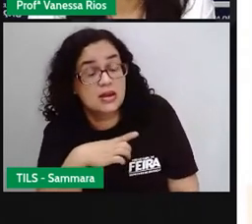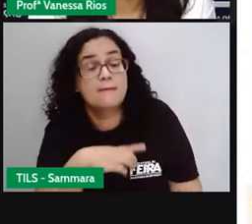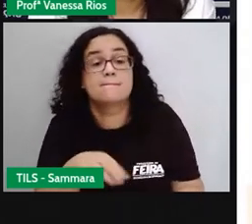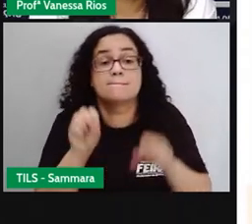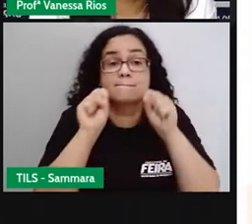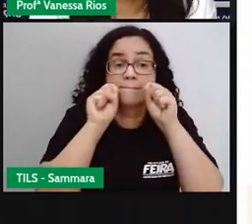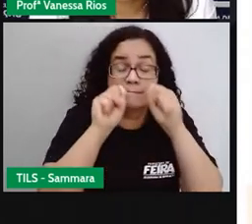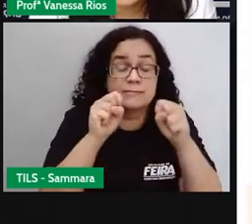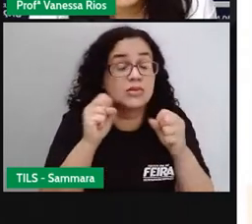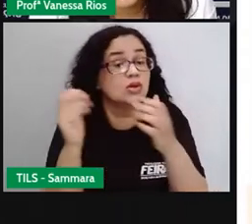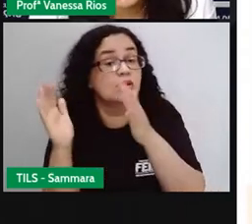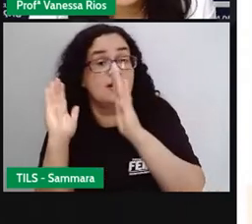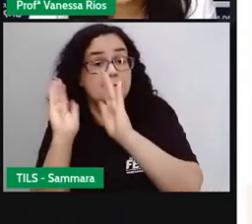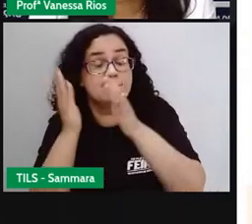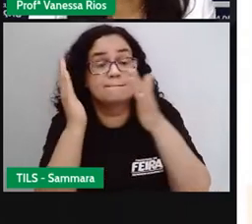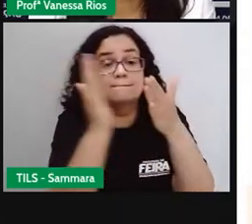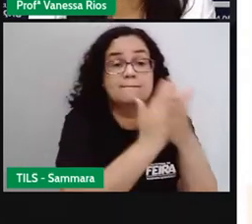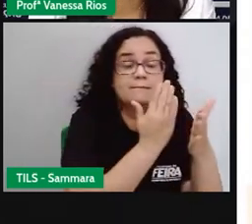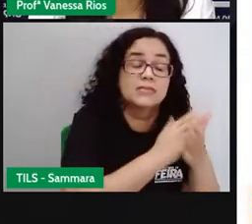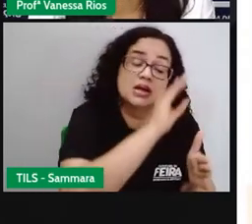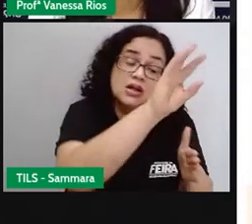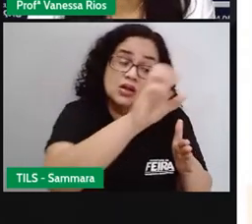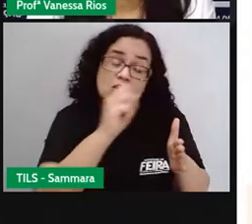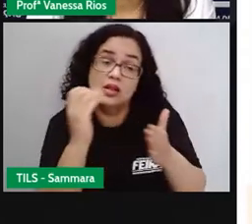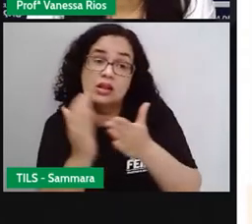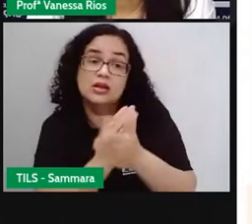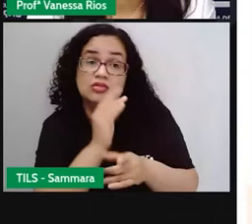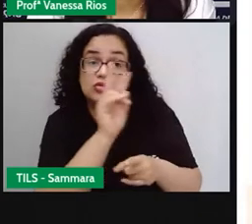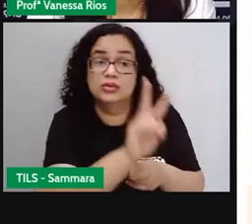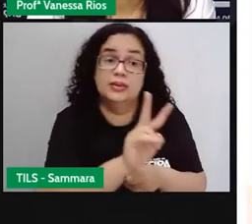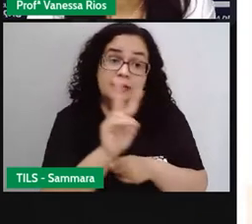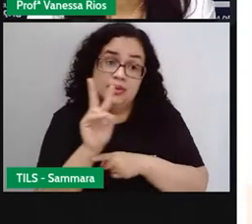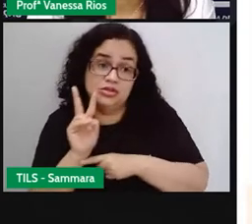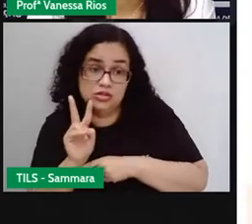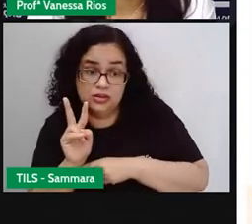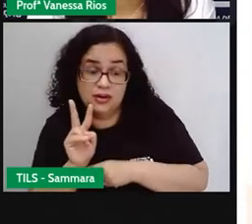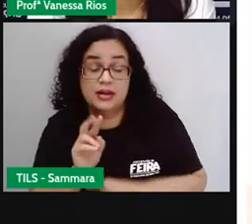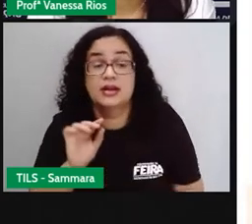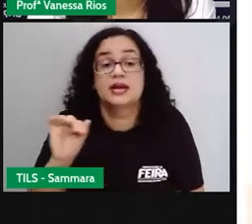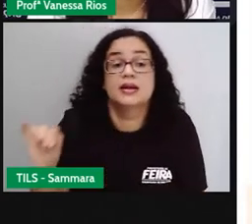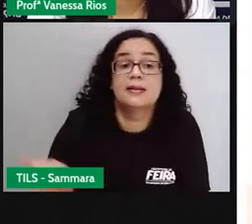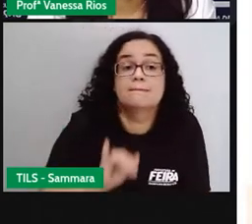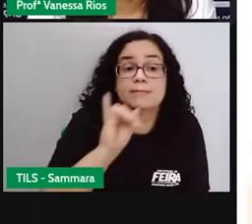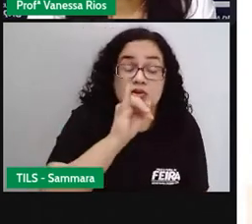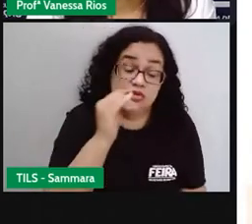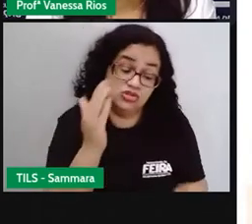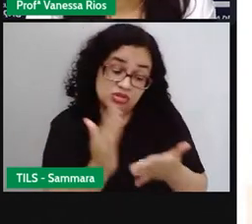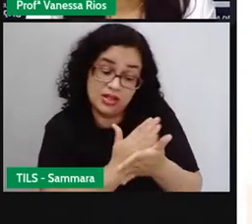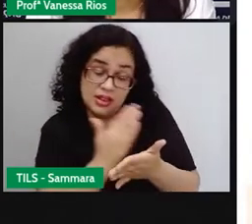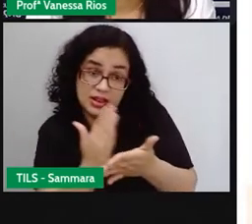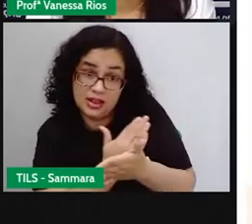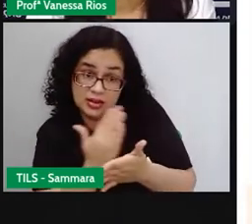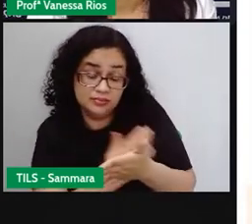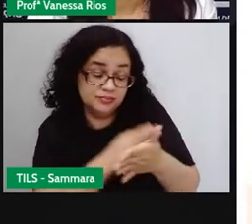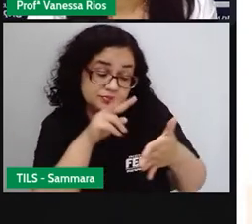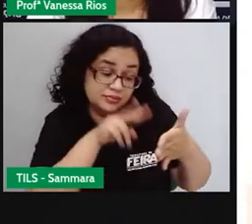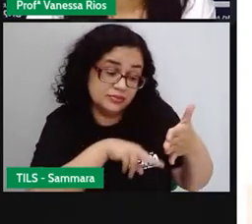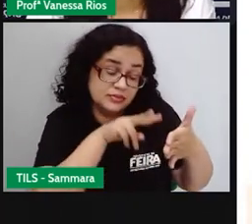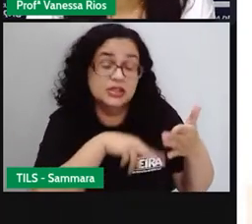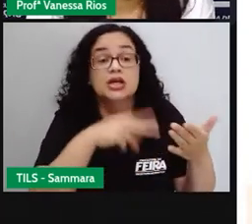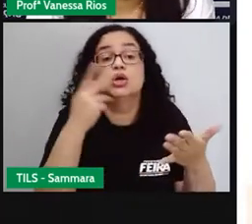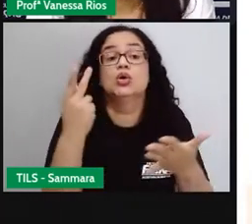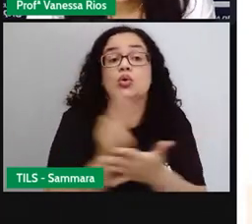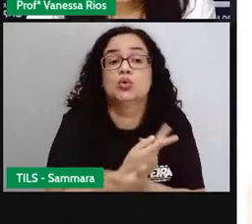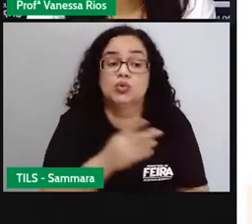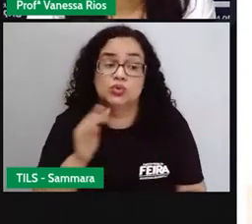podem ir até a biblioteca, pegar o livro emprestado. Então, é interessante esse hábito de leitura ser algo que acontece